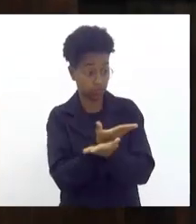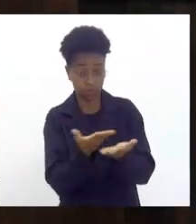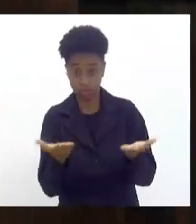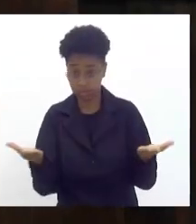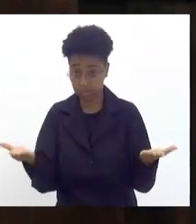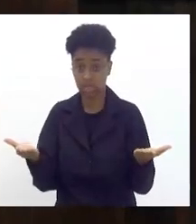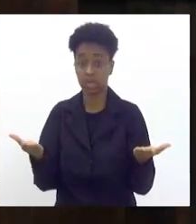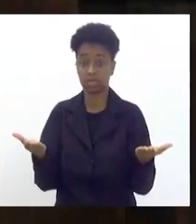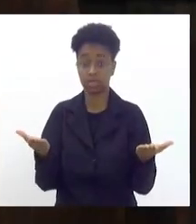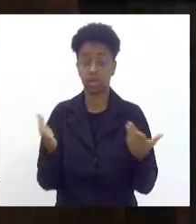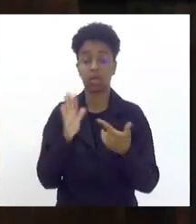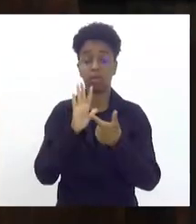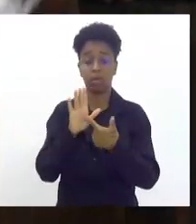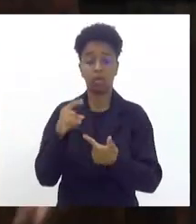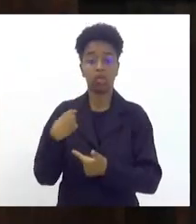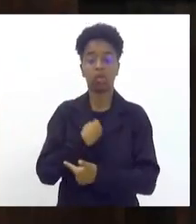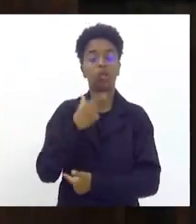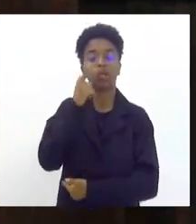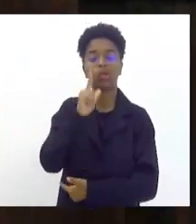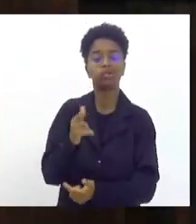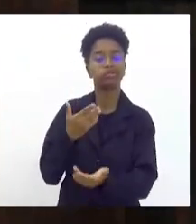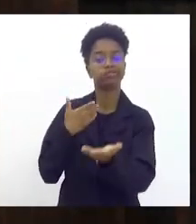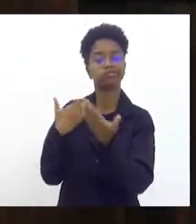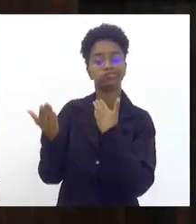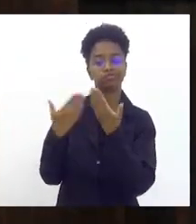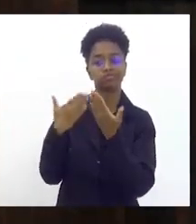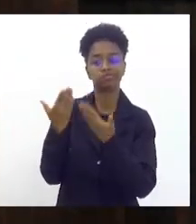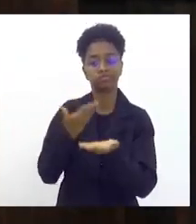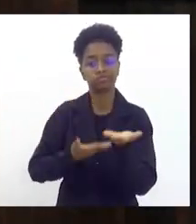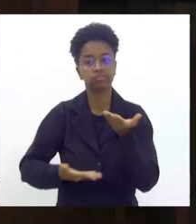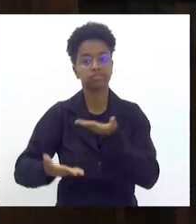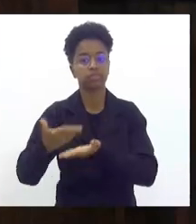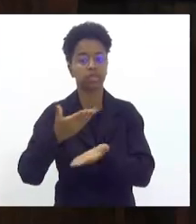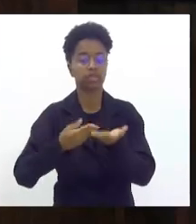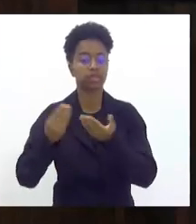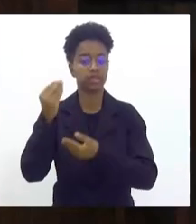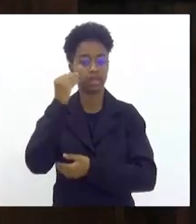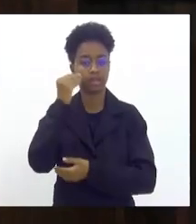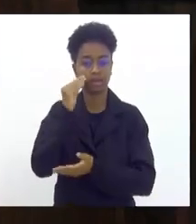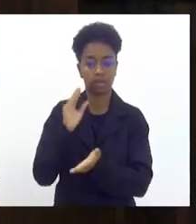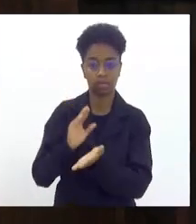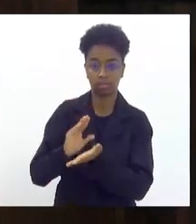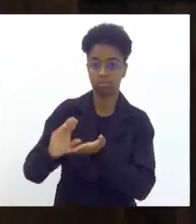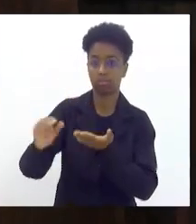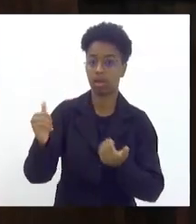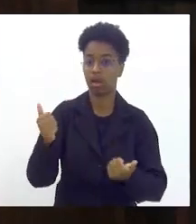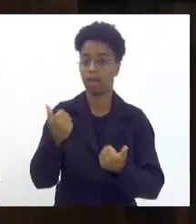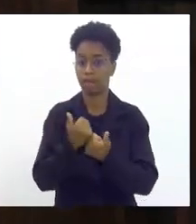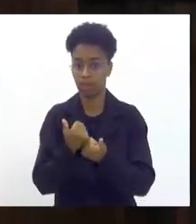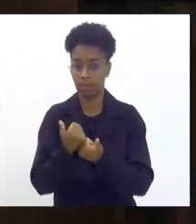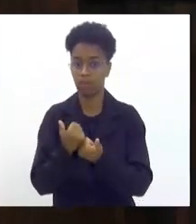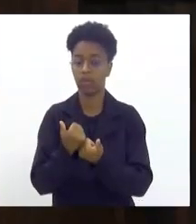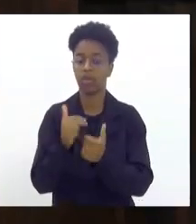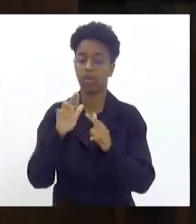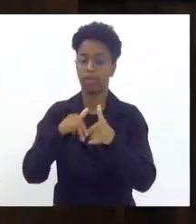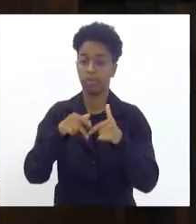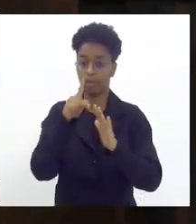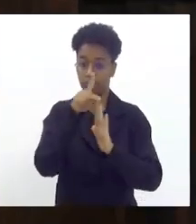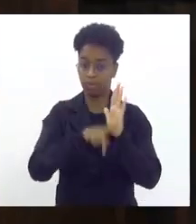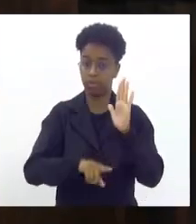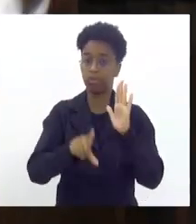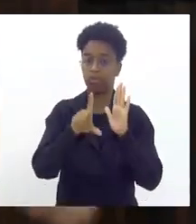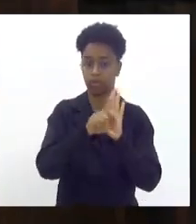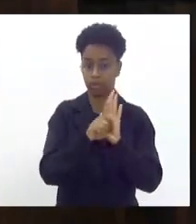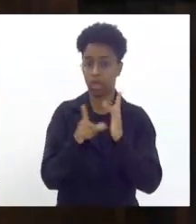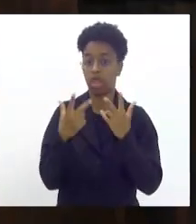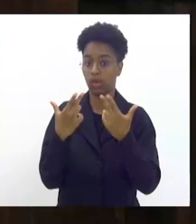faz com que a gente abra o diálogo em busca de fomentos e que vem através de projetos de leis,